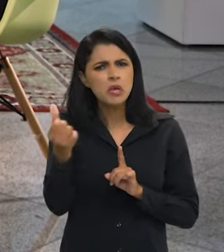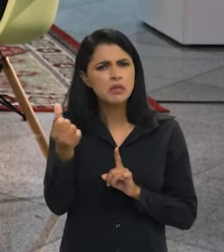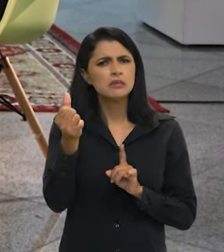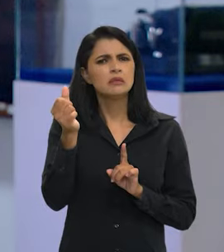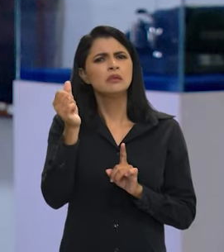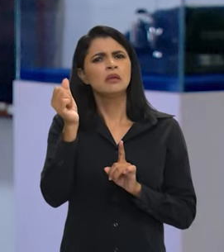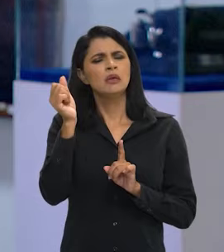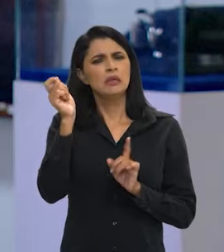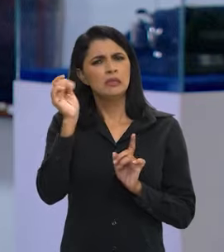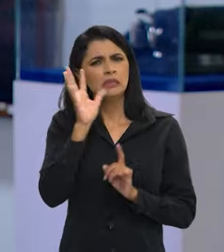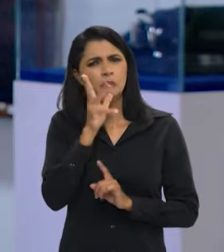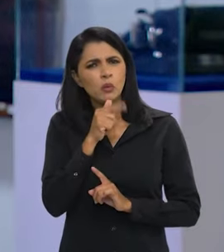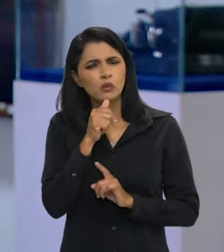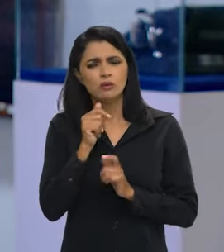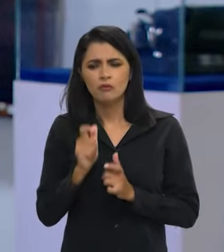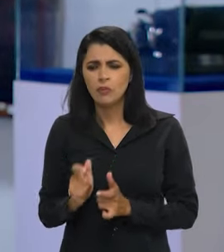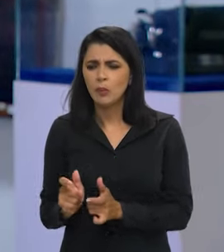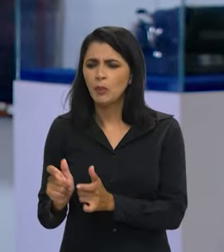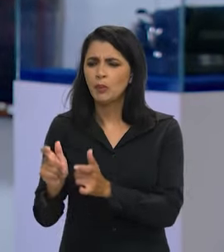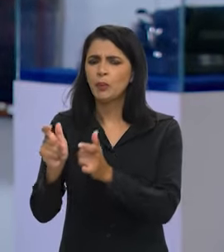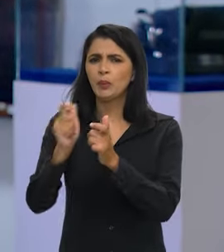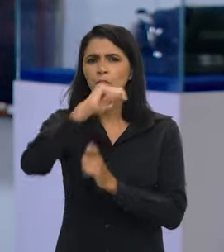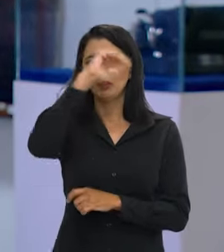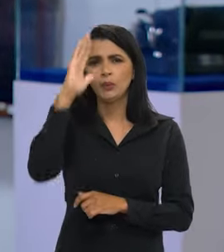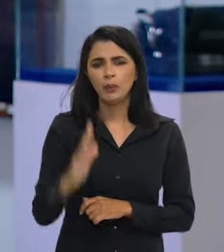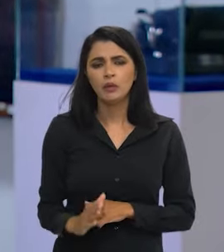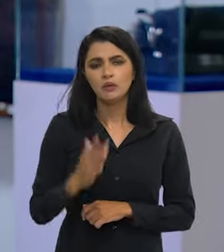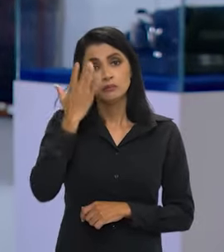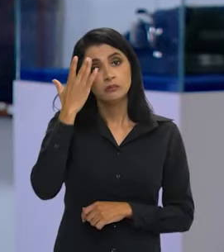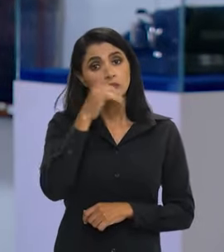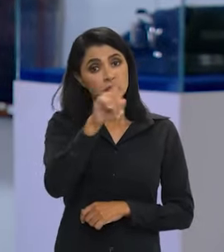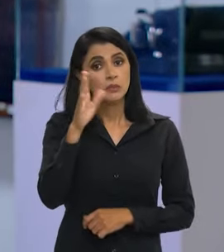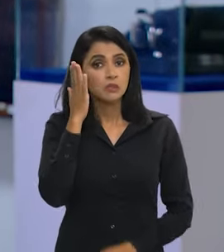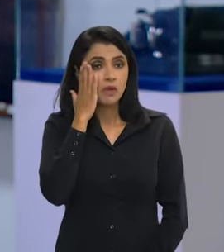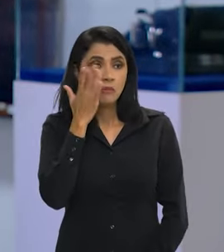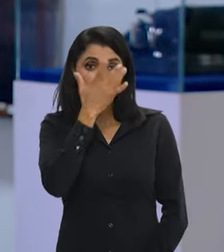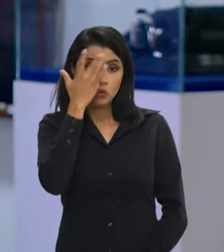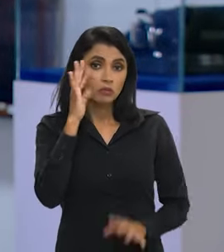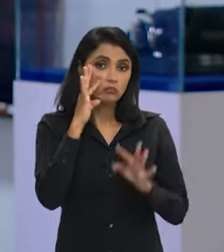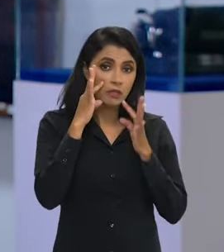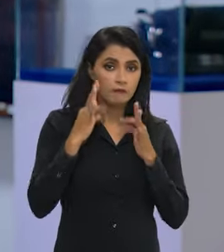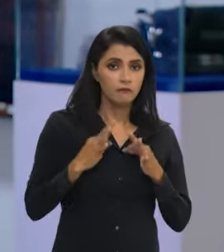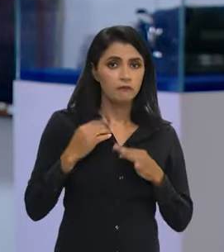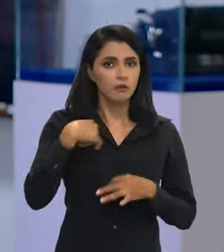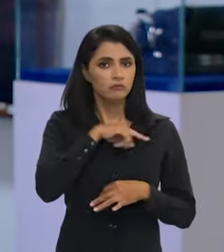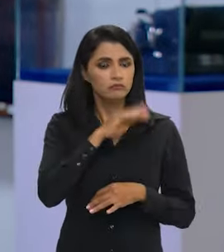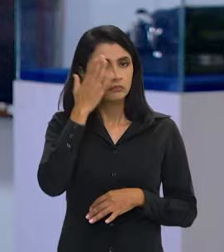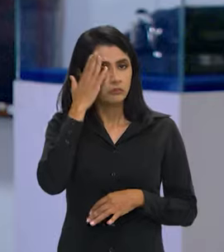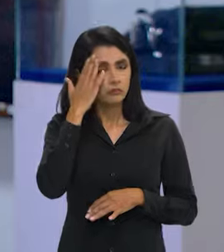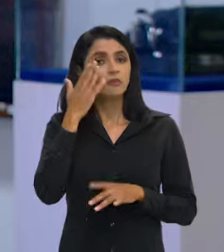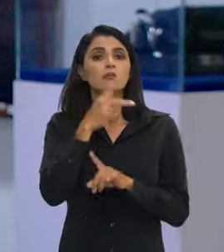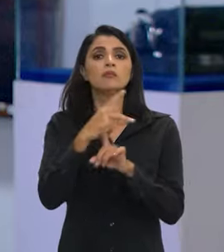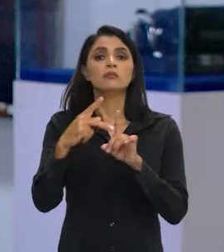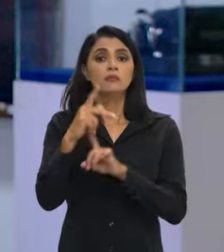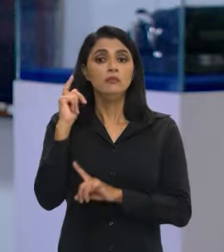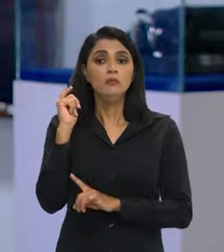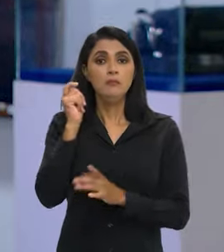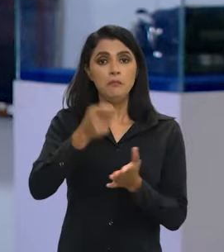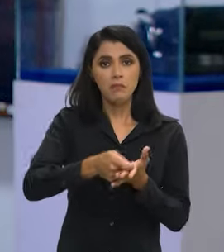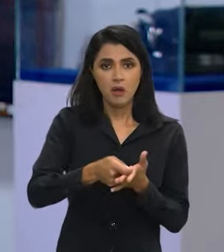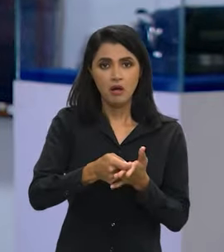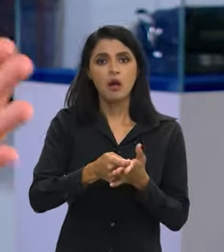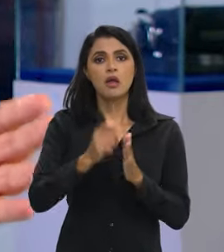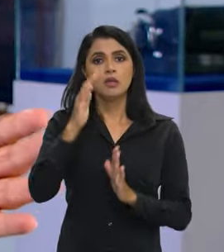Em muitos lugares do Brasil. E, não sei se você sabe, quem está nos assistindo sabe, a Previdência paga